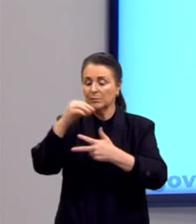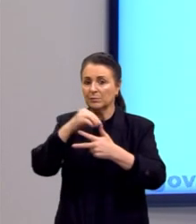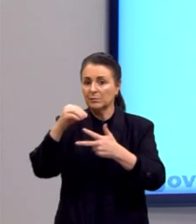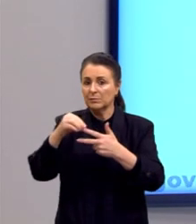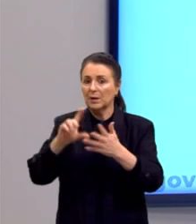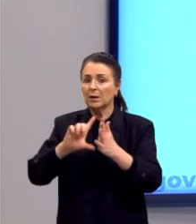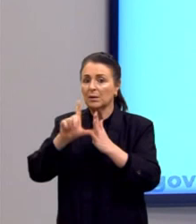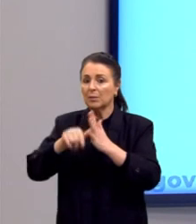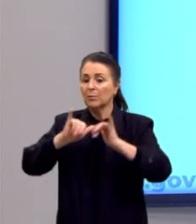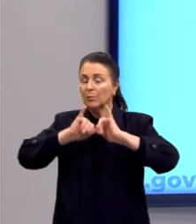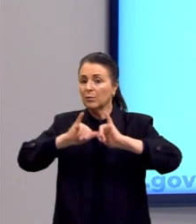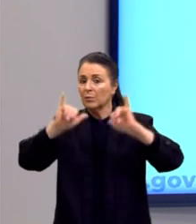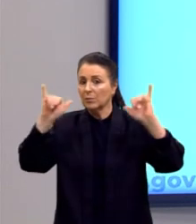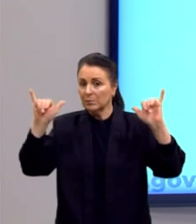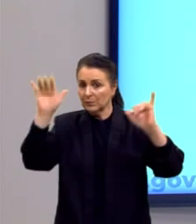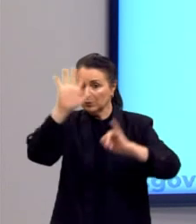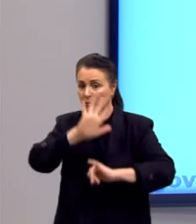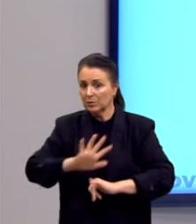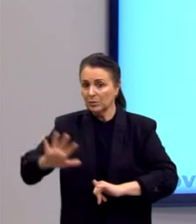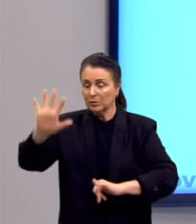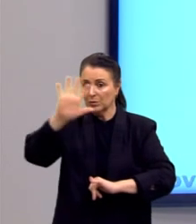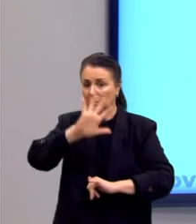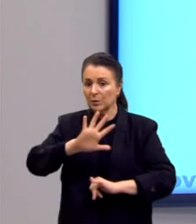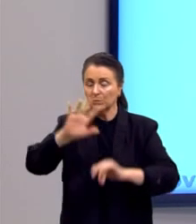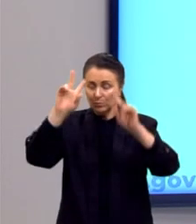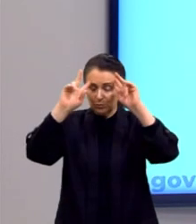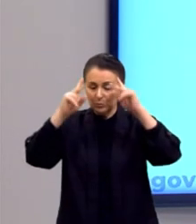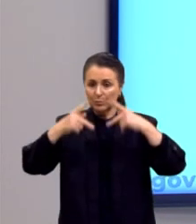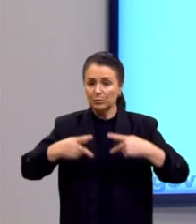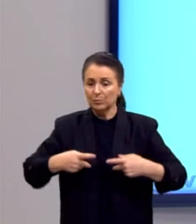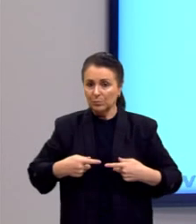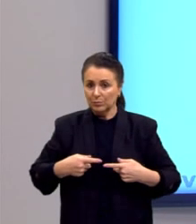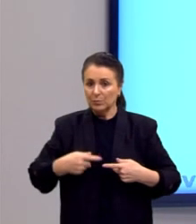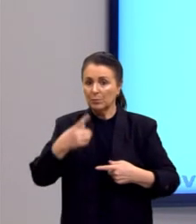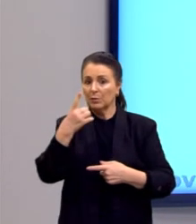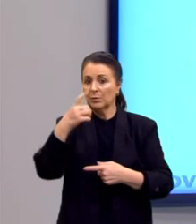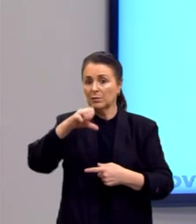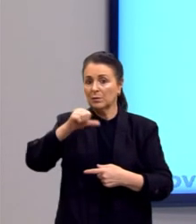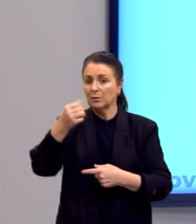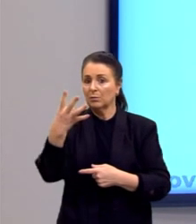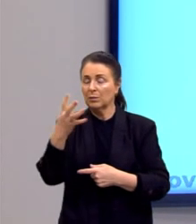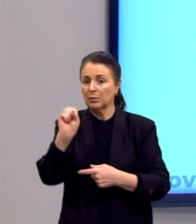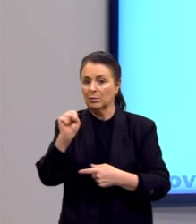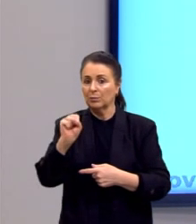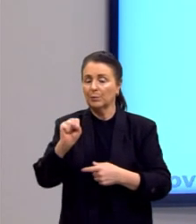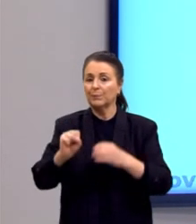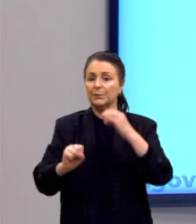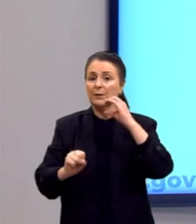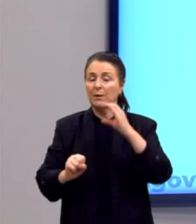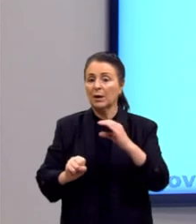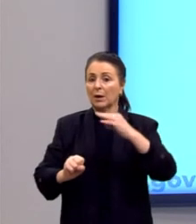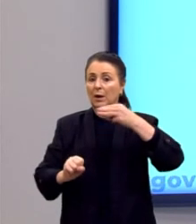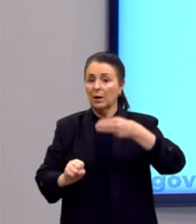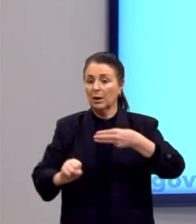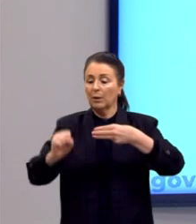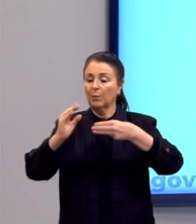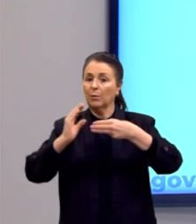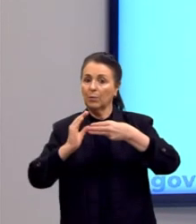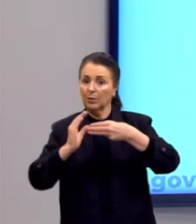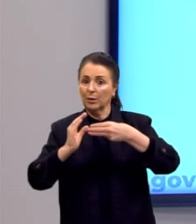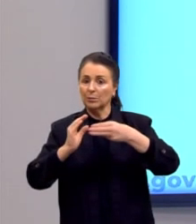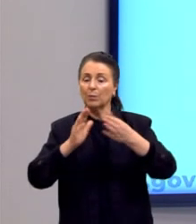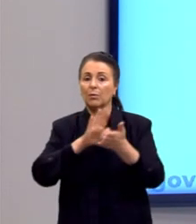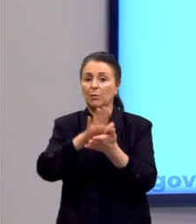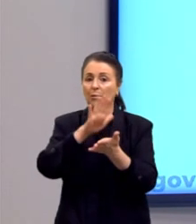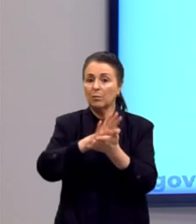após a Declaração Universal dos Direitos Humanos pela ONU, em 1948, a Unesco publicou estudos de cientistas de